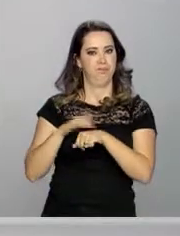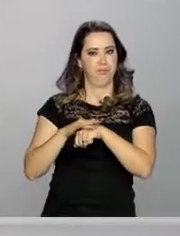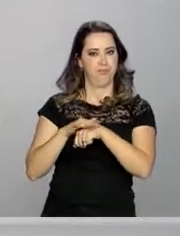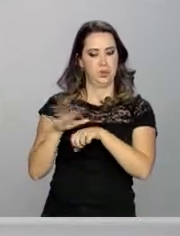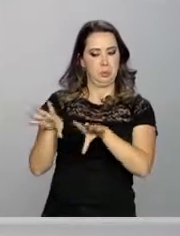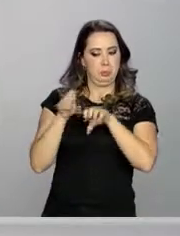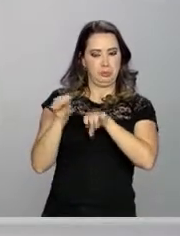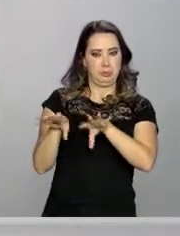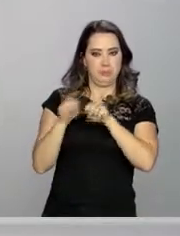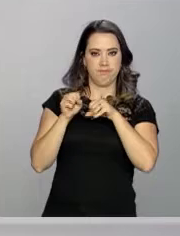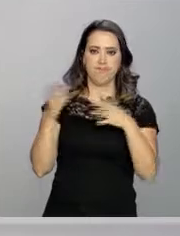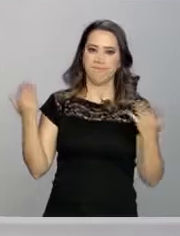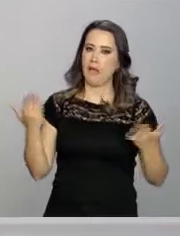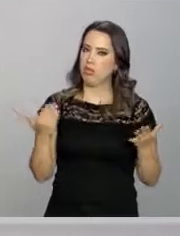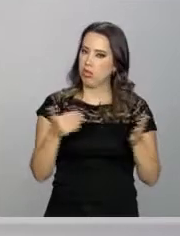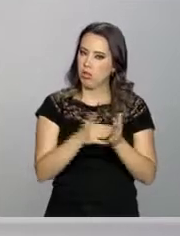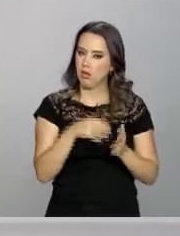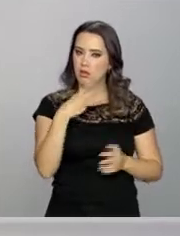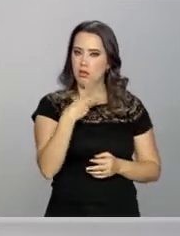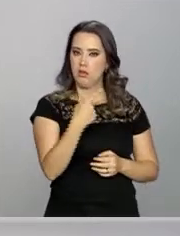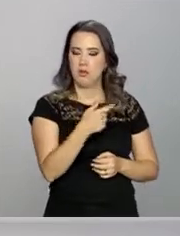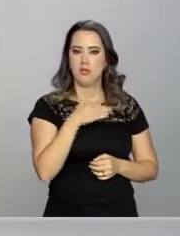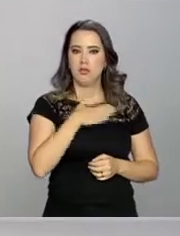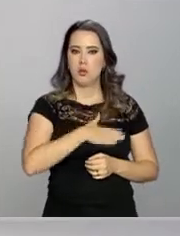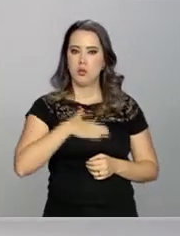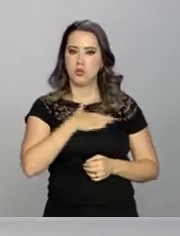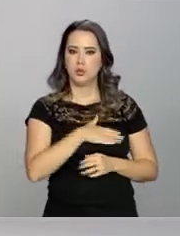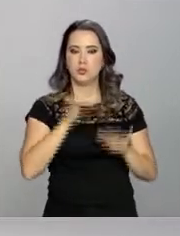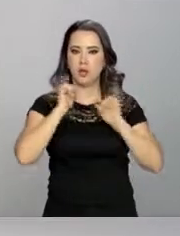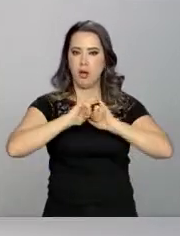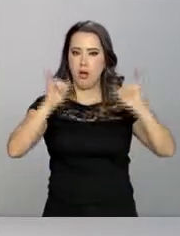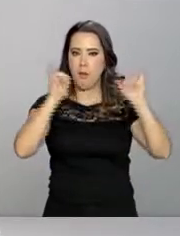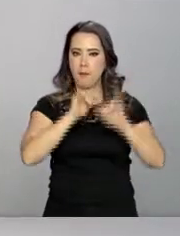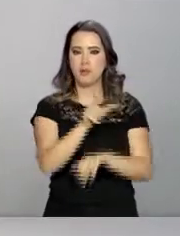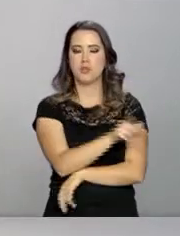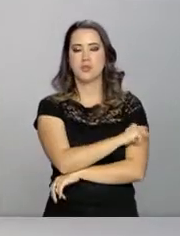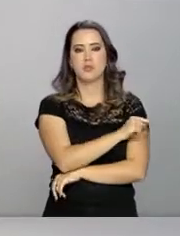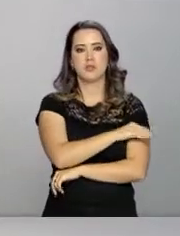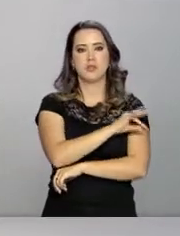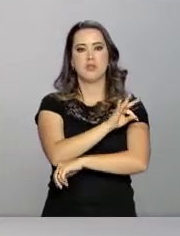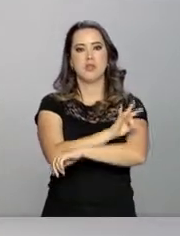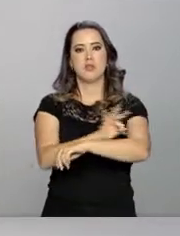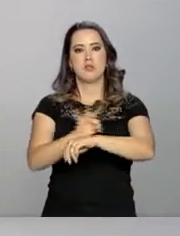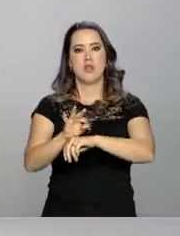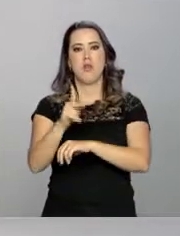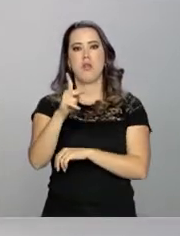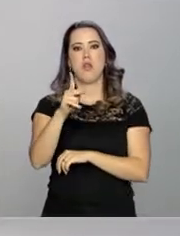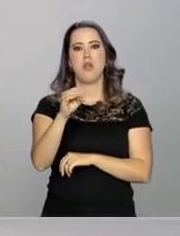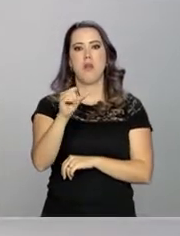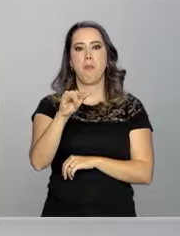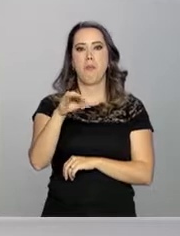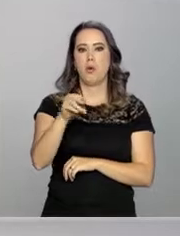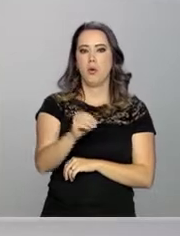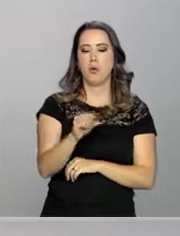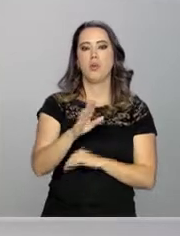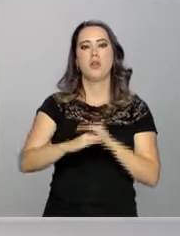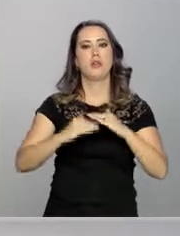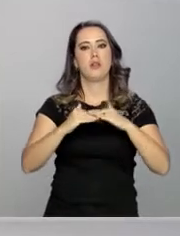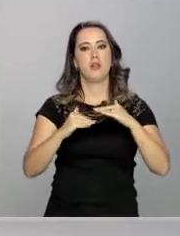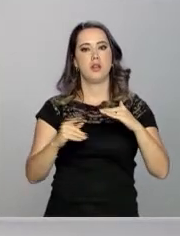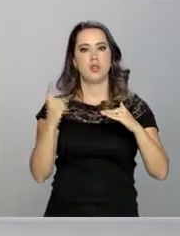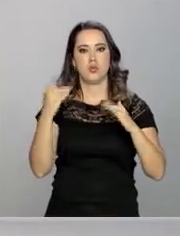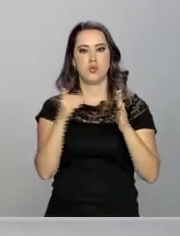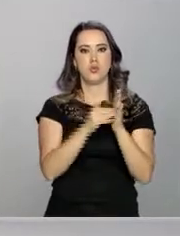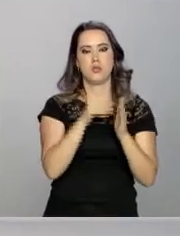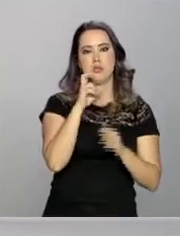E por aqui, segue até o dia 31 de agosto, a campanha de vacinação contra o sarampo e a poliomielite para crianças de 1